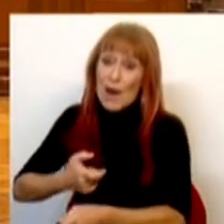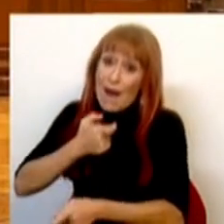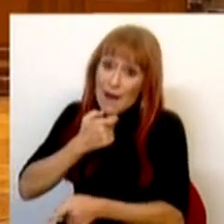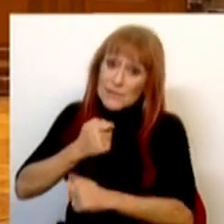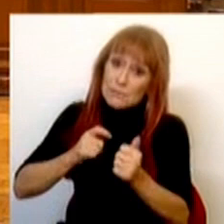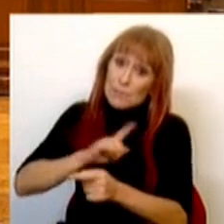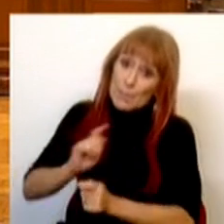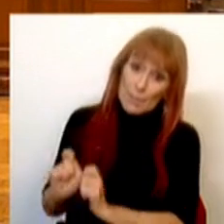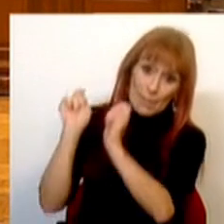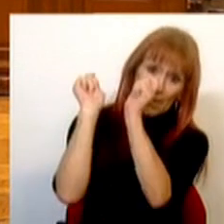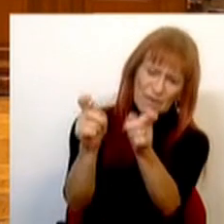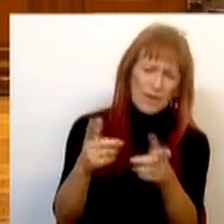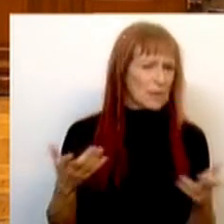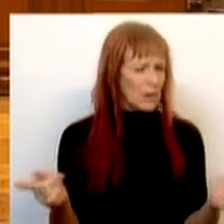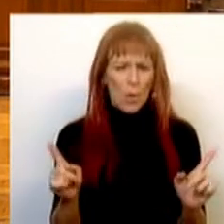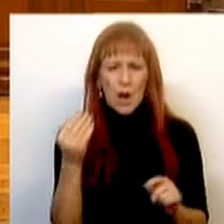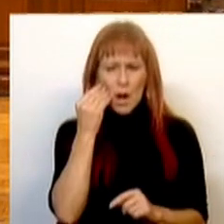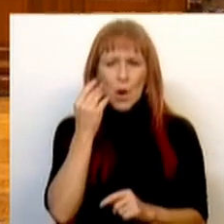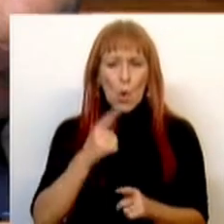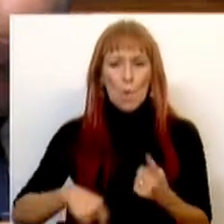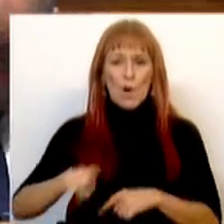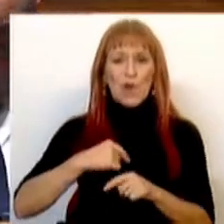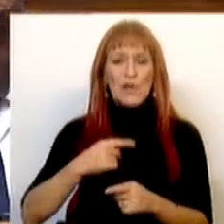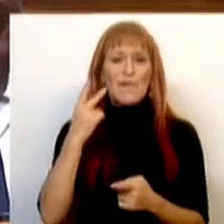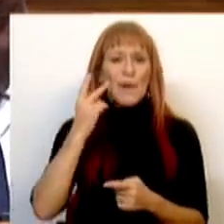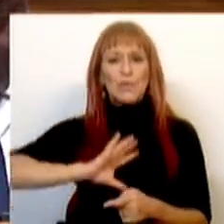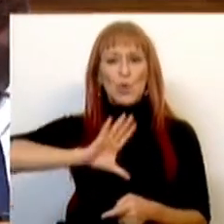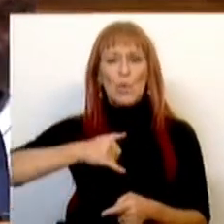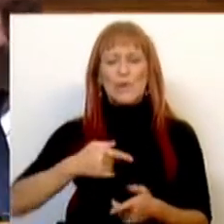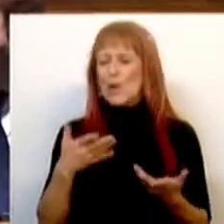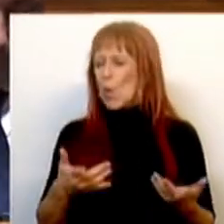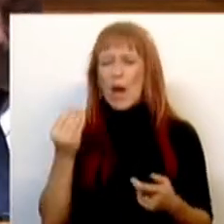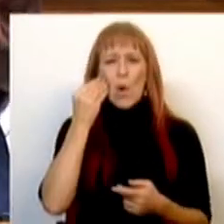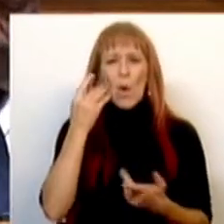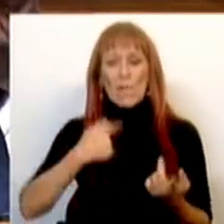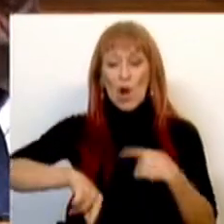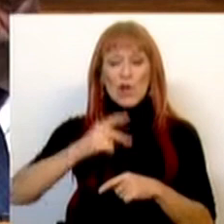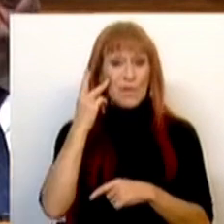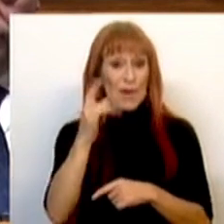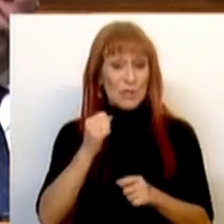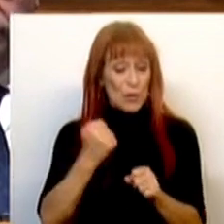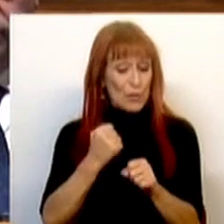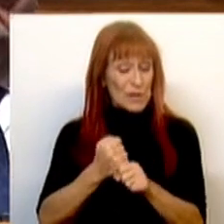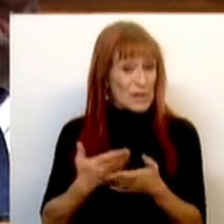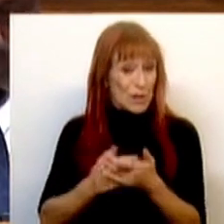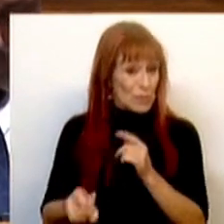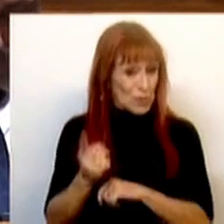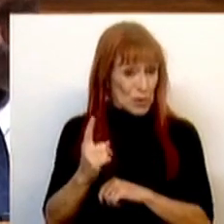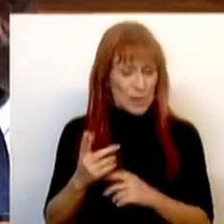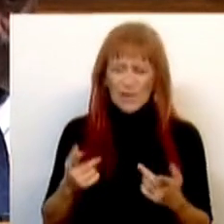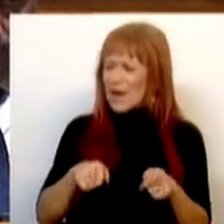privados. Não é essa a forma como nós vimos o mundo, não é essa a forma como nós vimos o funcionamento da economia,